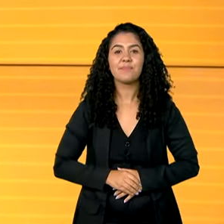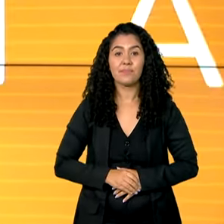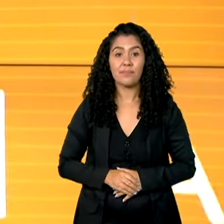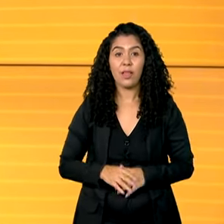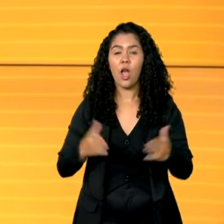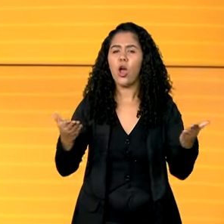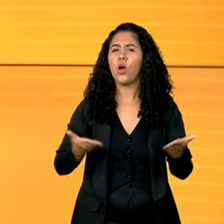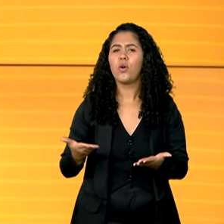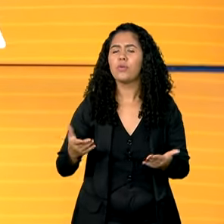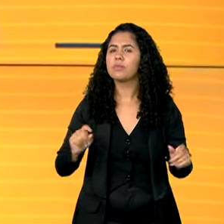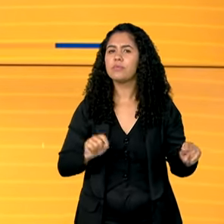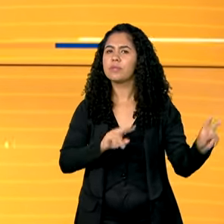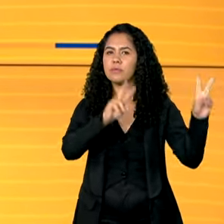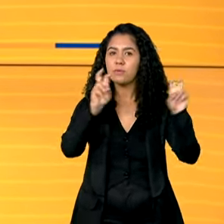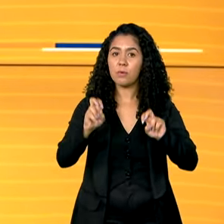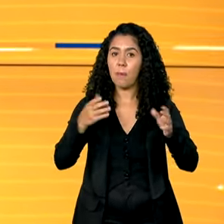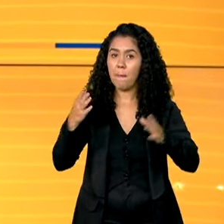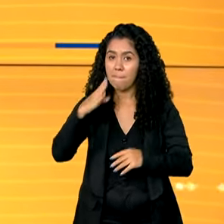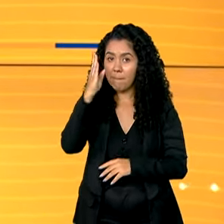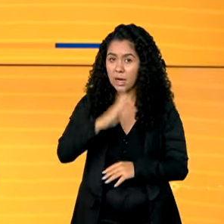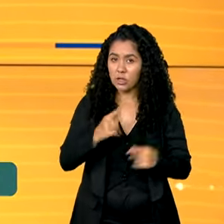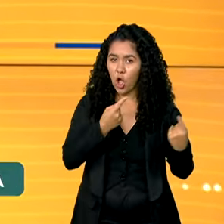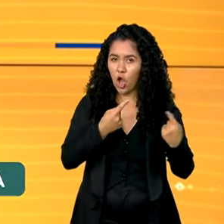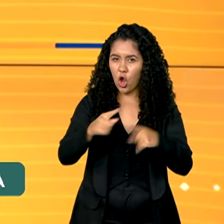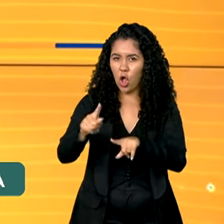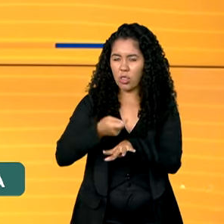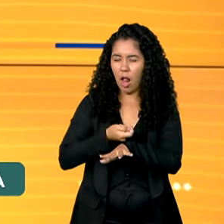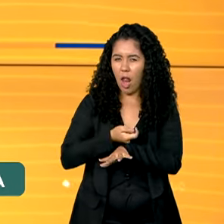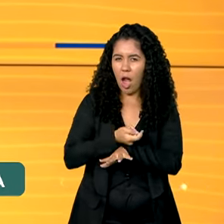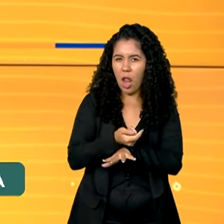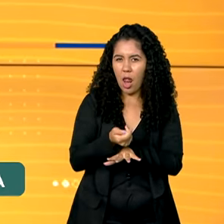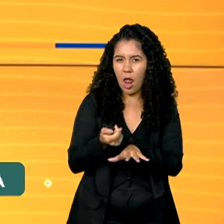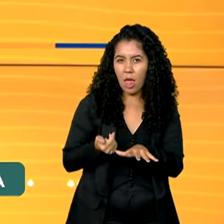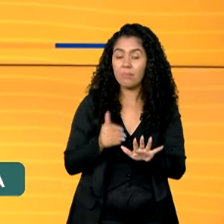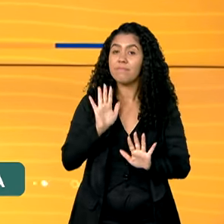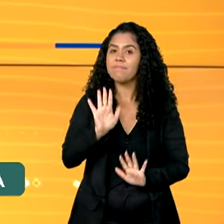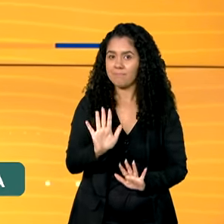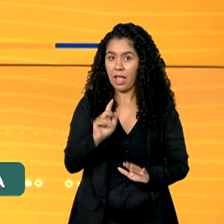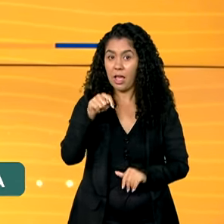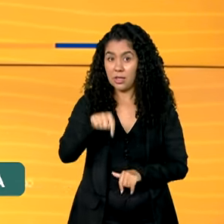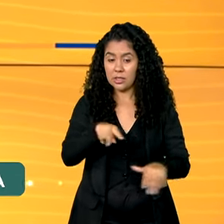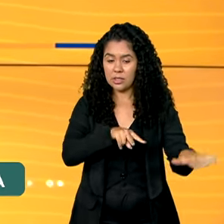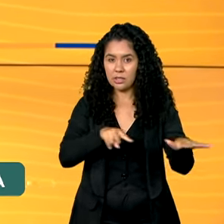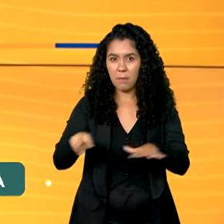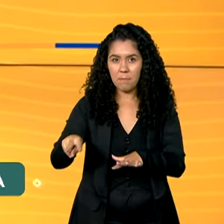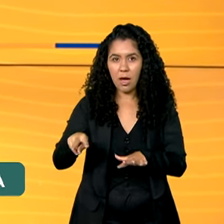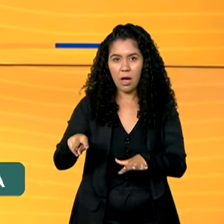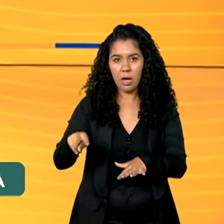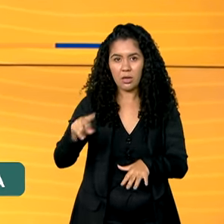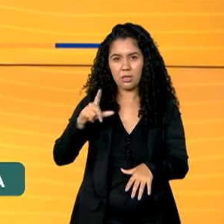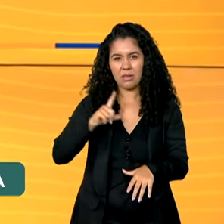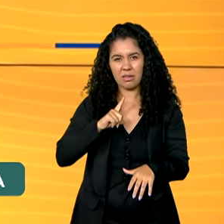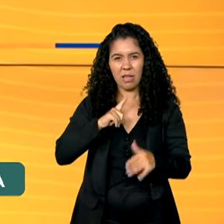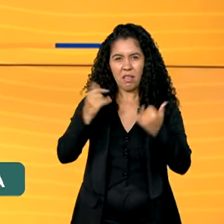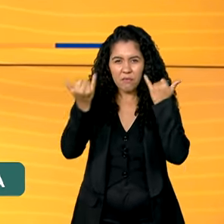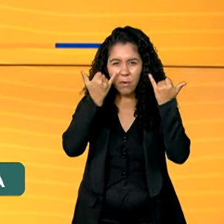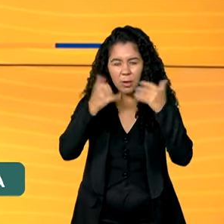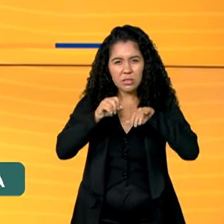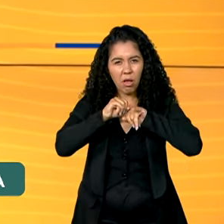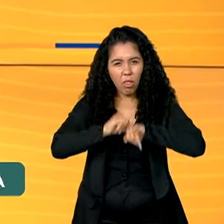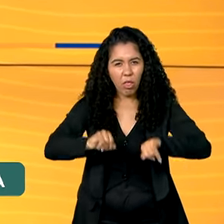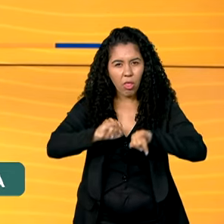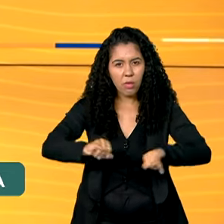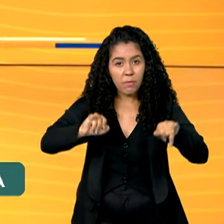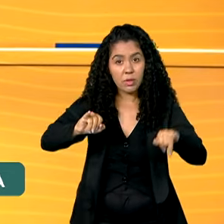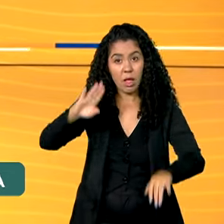Hoje é dia do nosso quadro Brasil contra a Fake. E nesta semana você vai ver que, ao contrário do que está sendo divulgado por